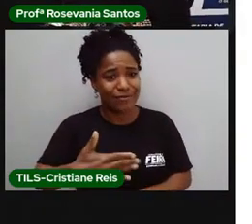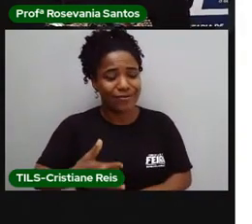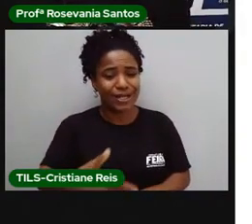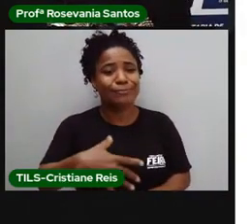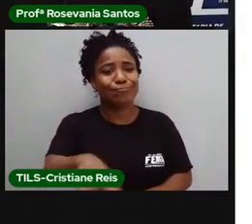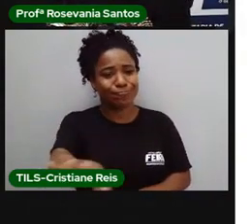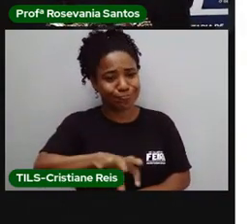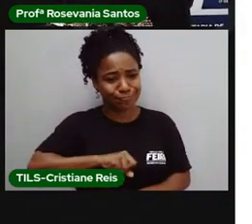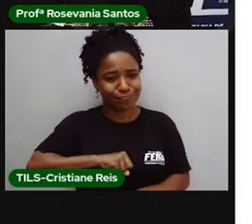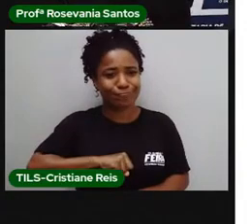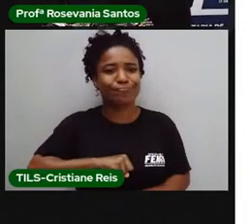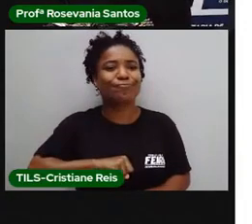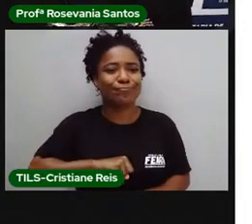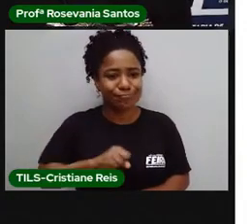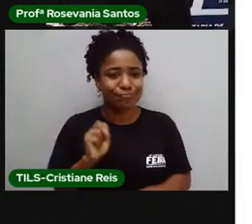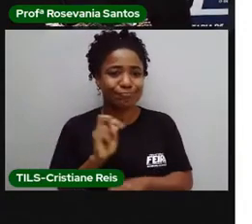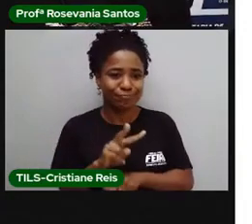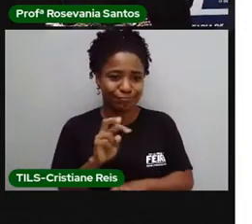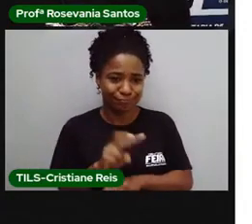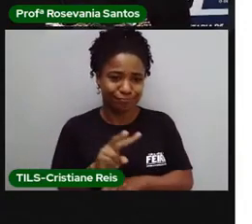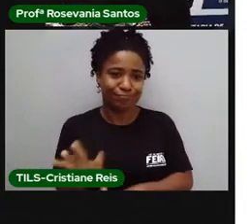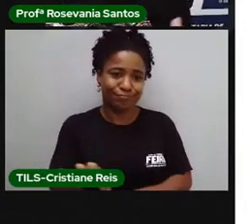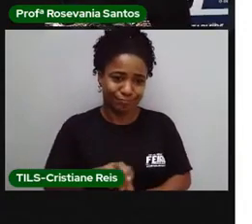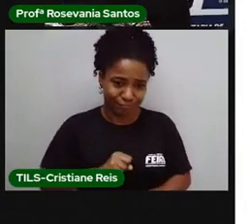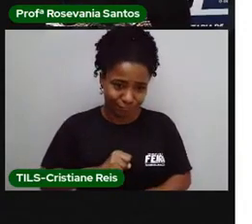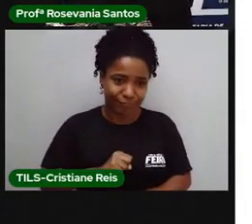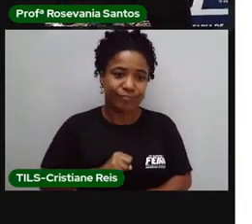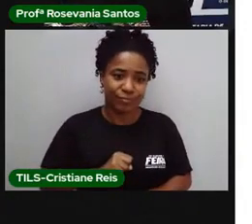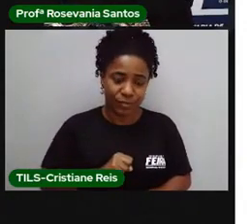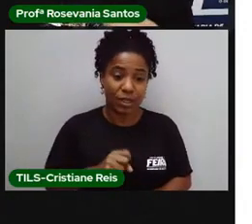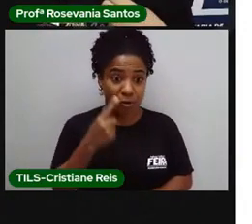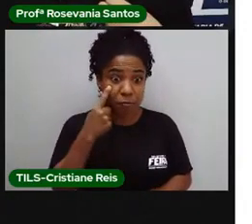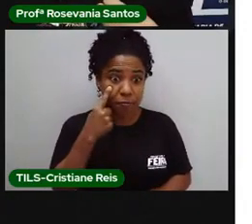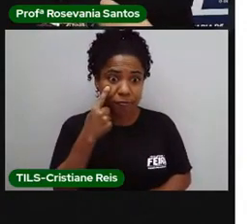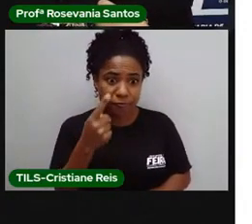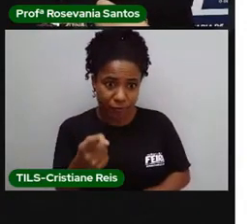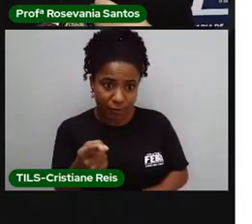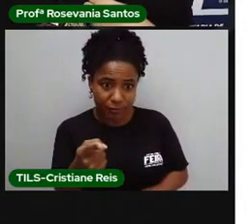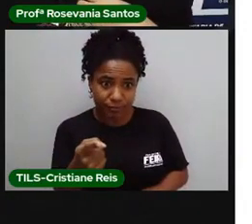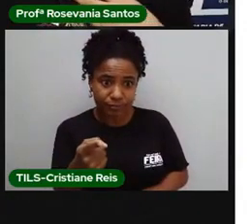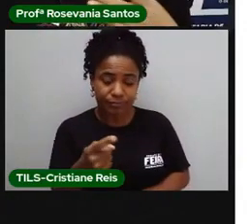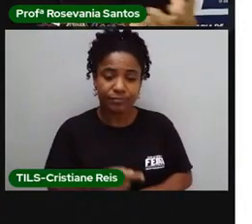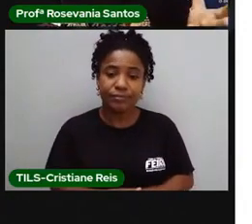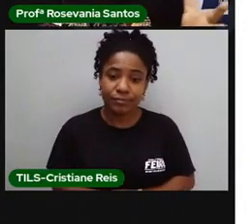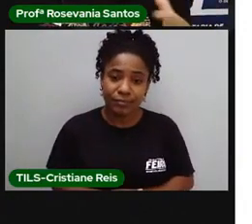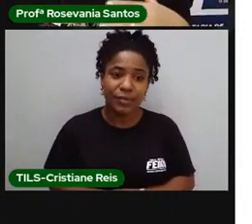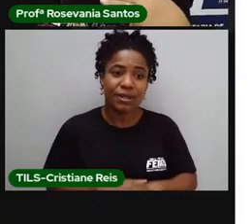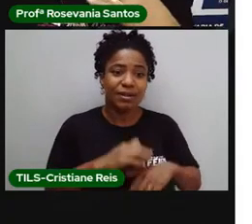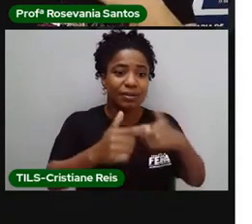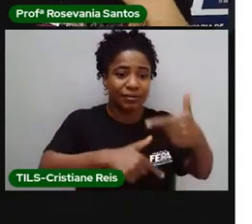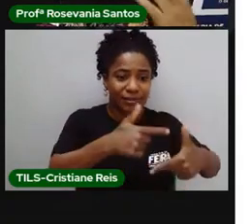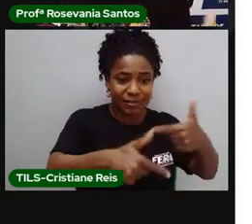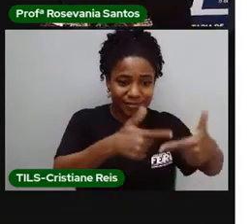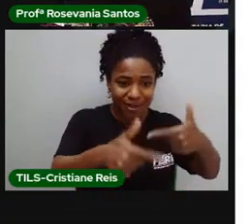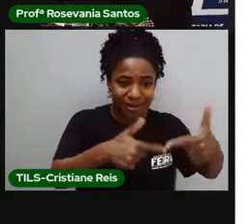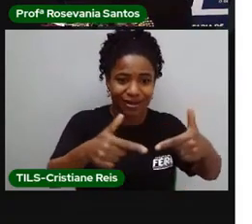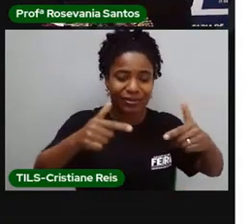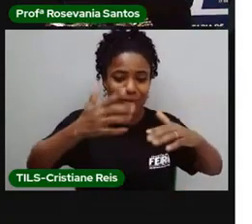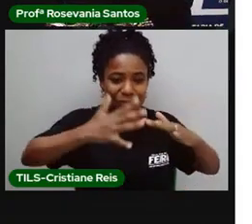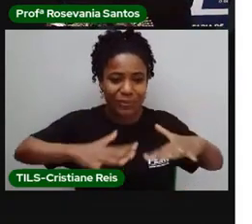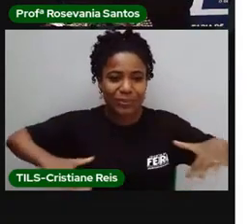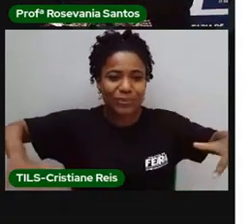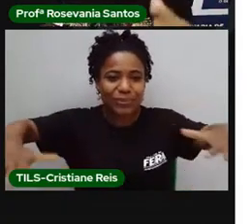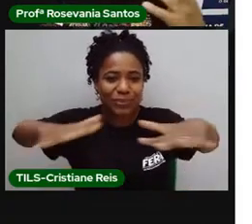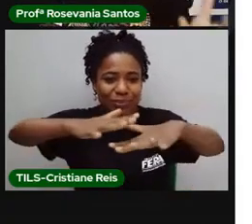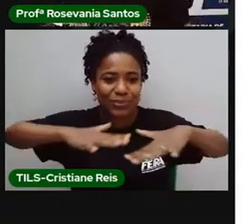aí, essas relações de trabalho, elas transformam, assim, as paisagens. Vocês estão percebendo, em todas elas, que tem uma área de mata